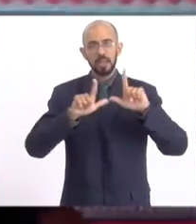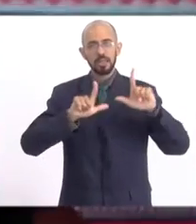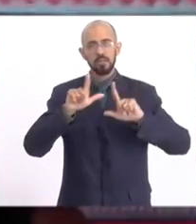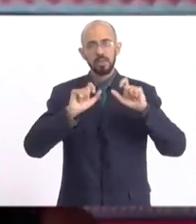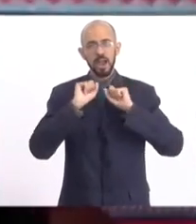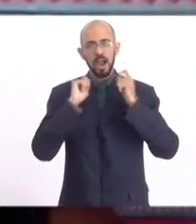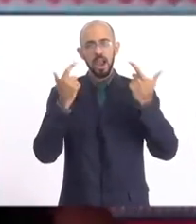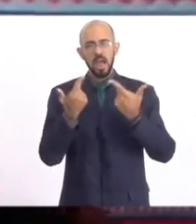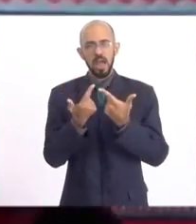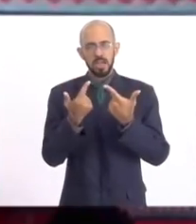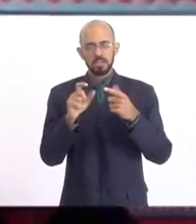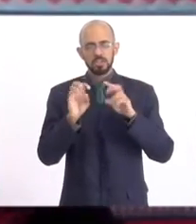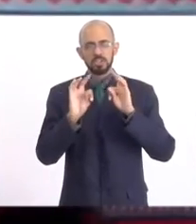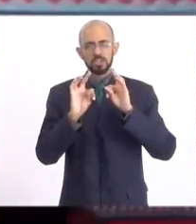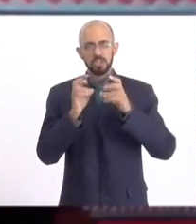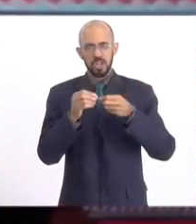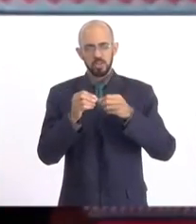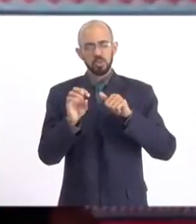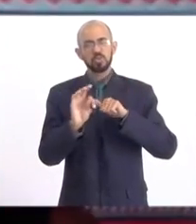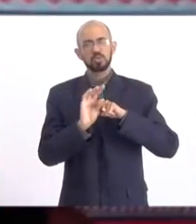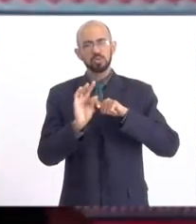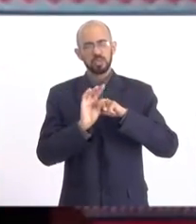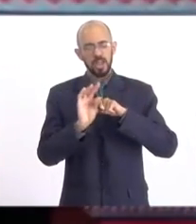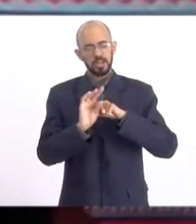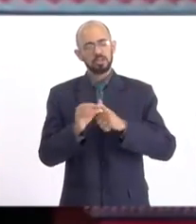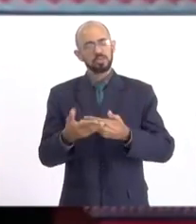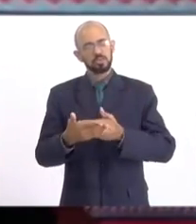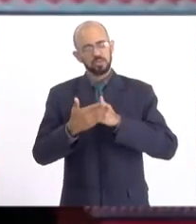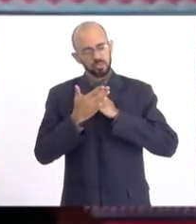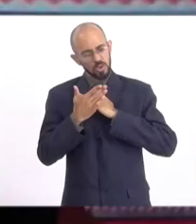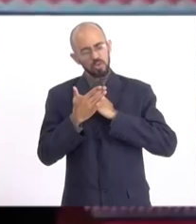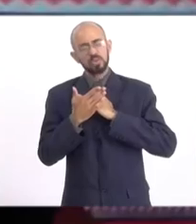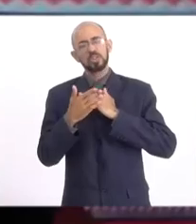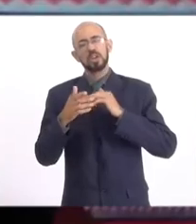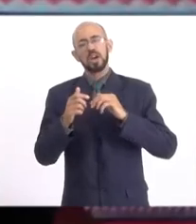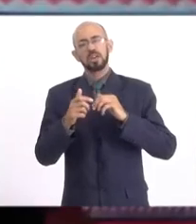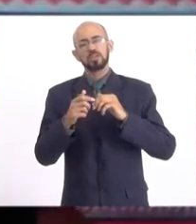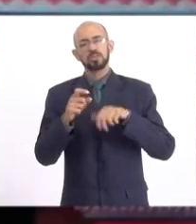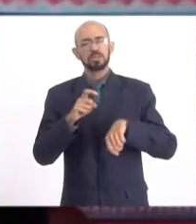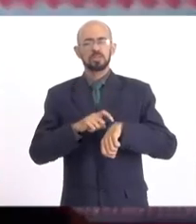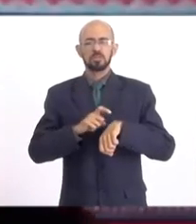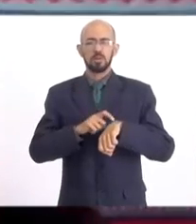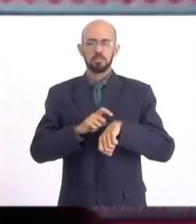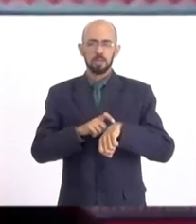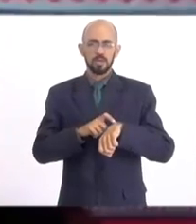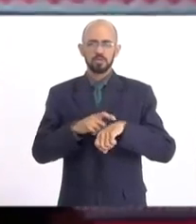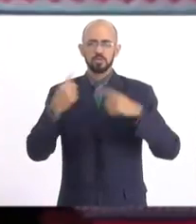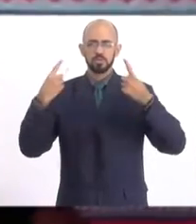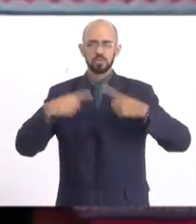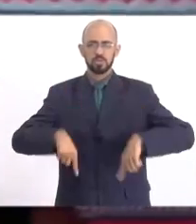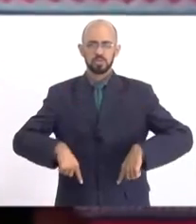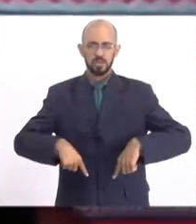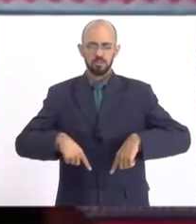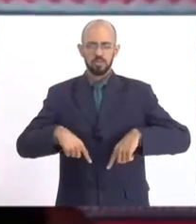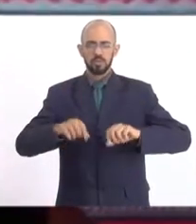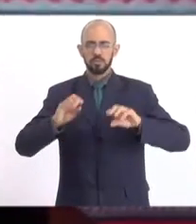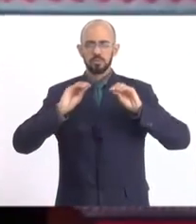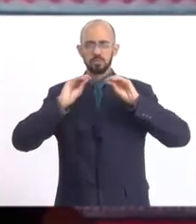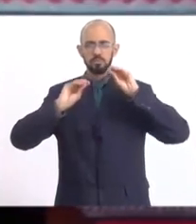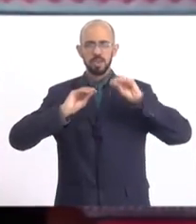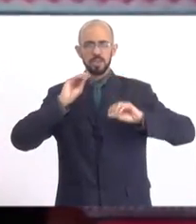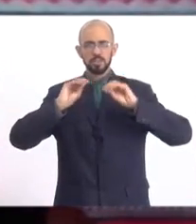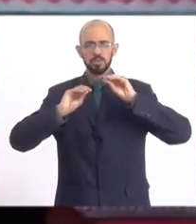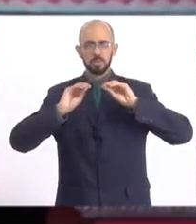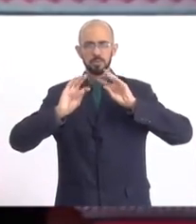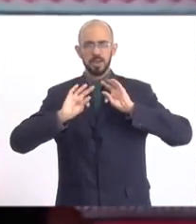e a todo mundo da técnica que nos ajudou nesses períodos tão desafiadores. Um beijo para todo